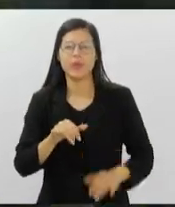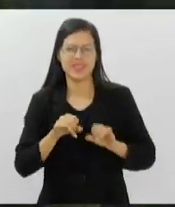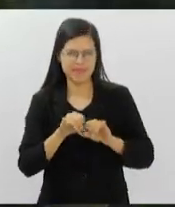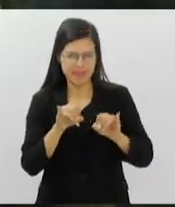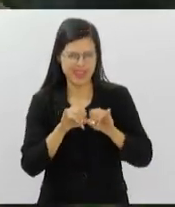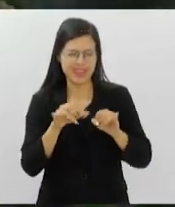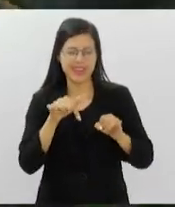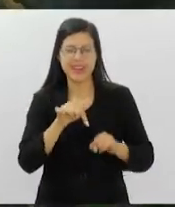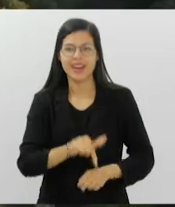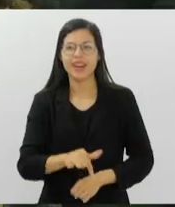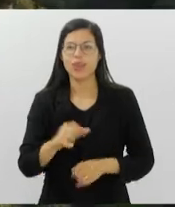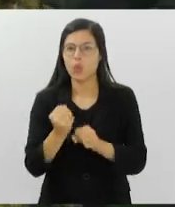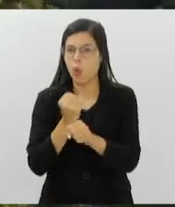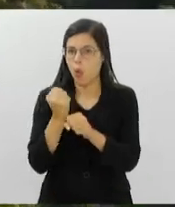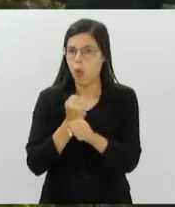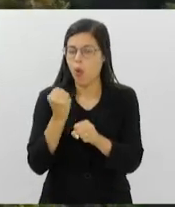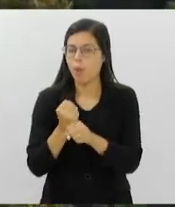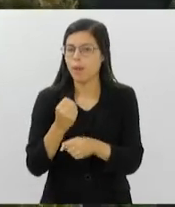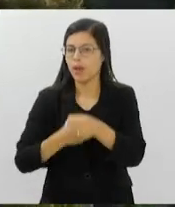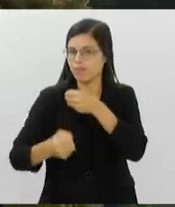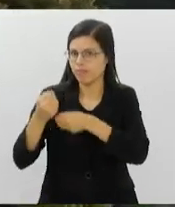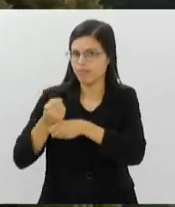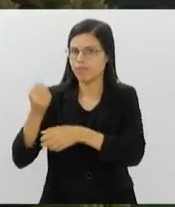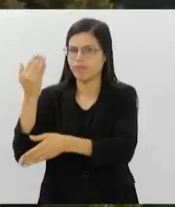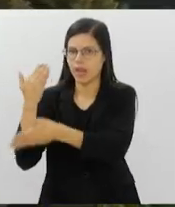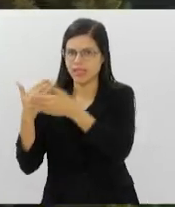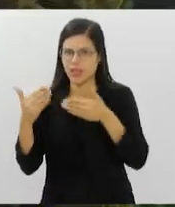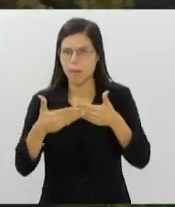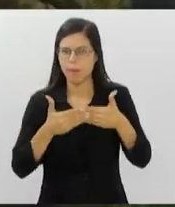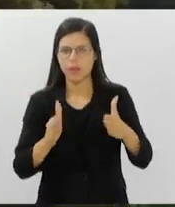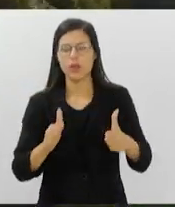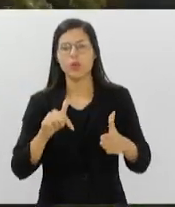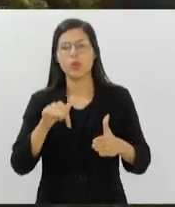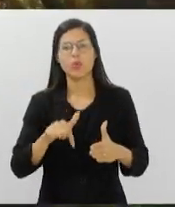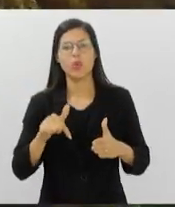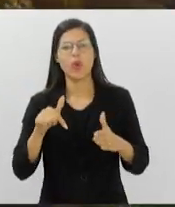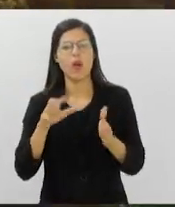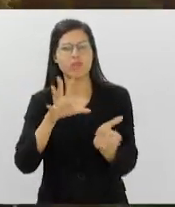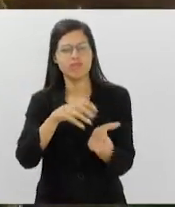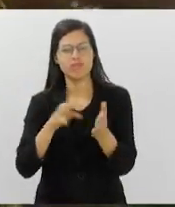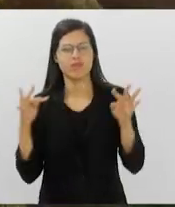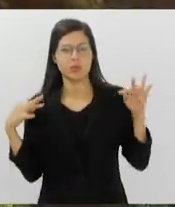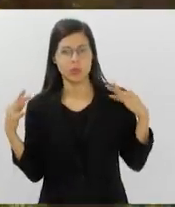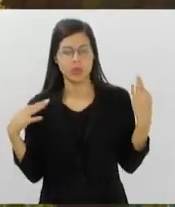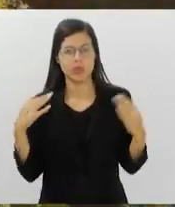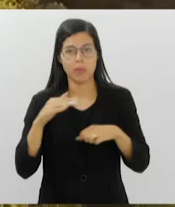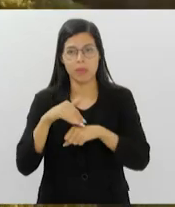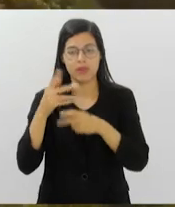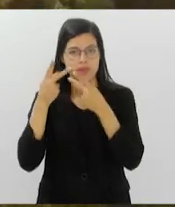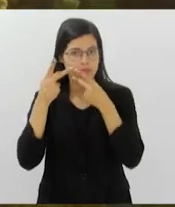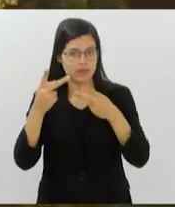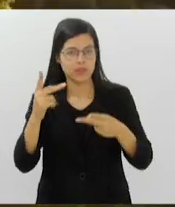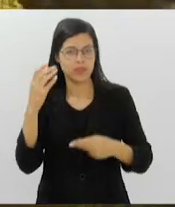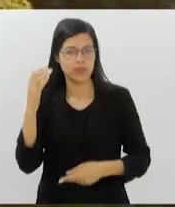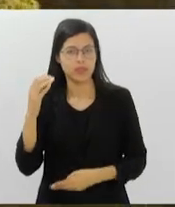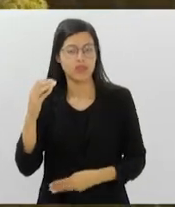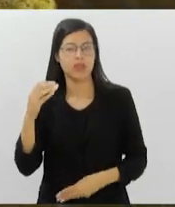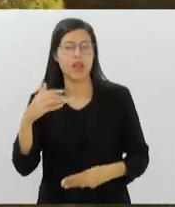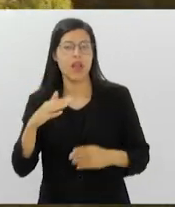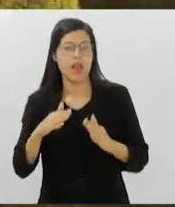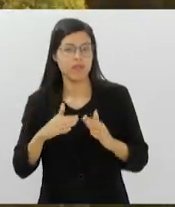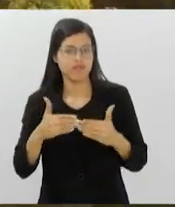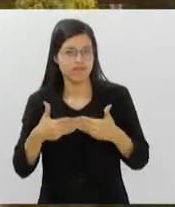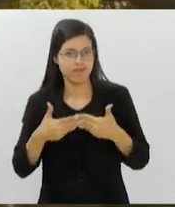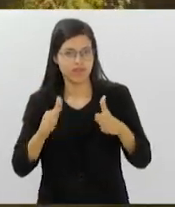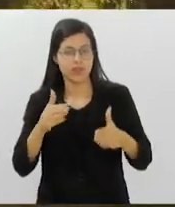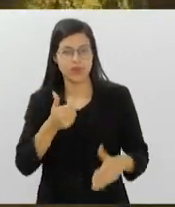de revitalização e reabertura no ano passado, é um dos pontos turísticos mais visitados de Niterói. Inaugurado por Getúlio Vargas